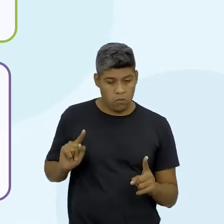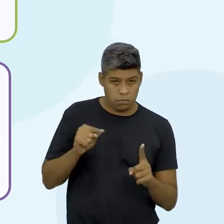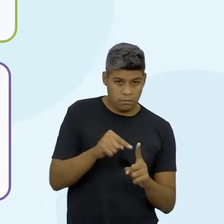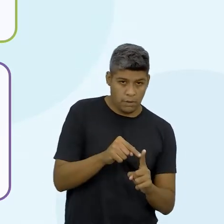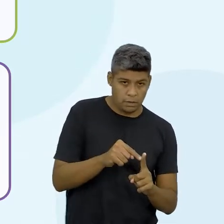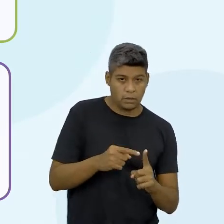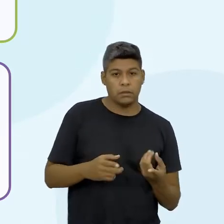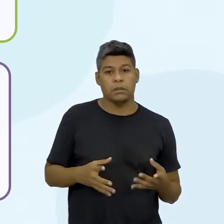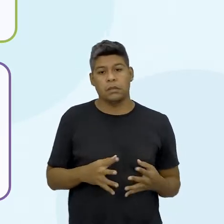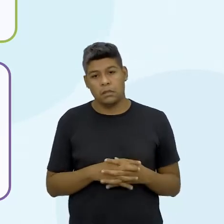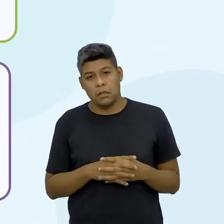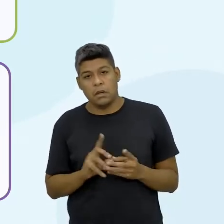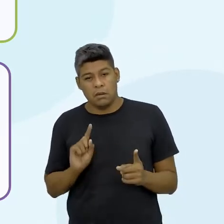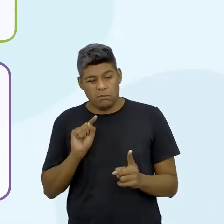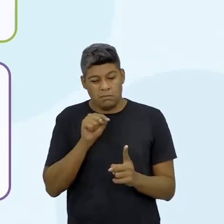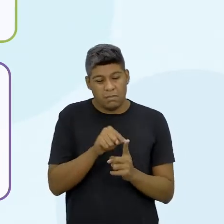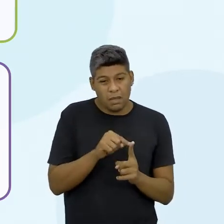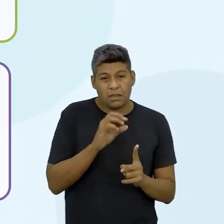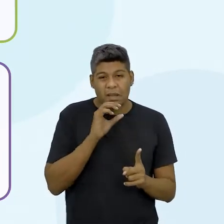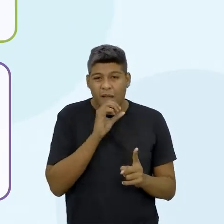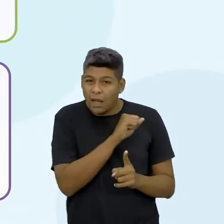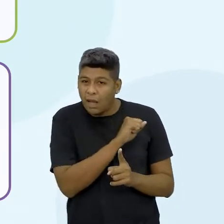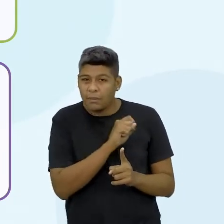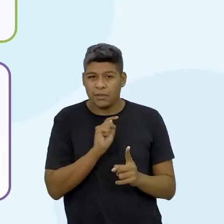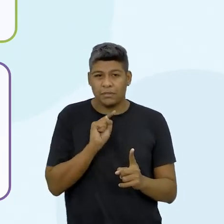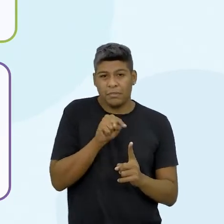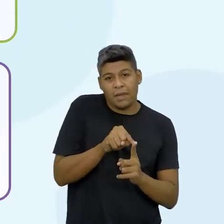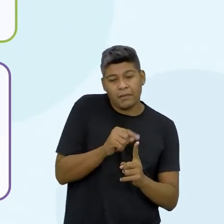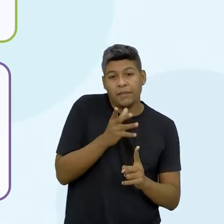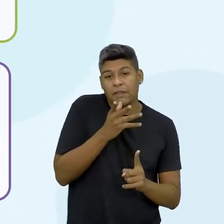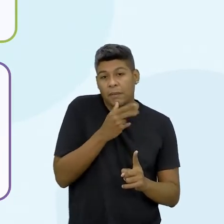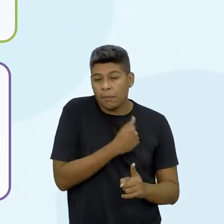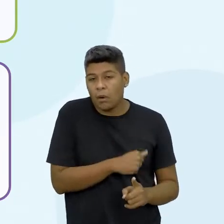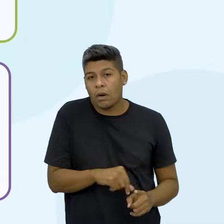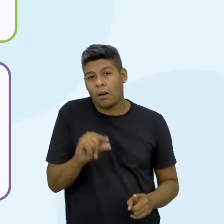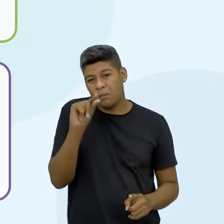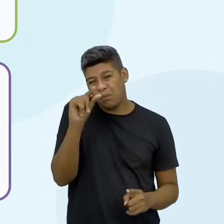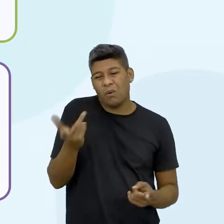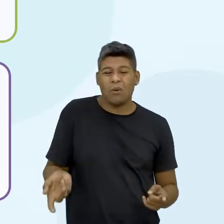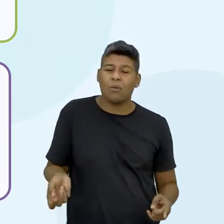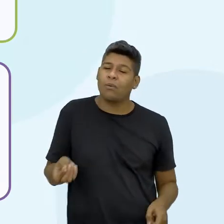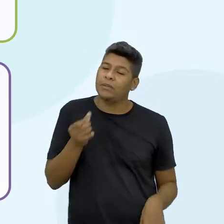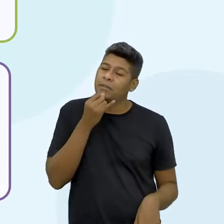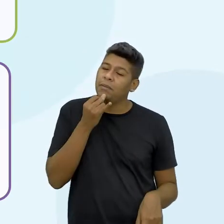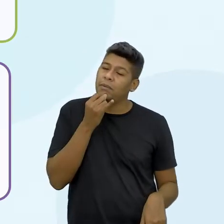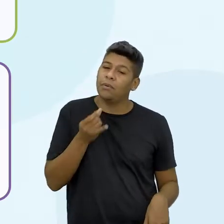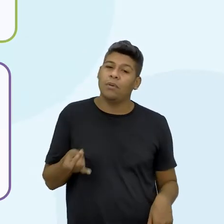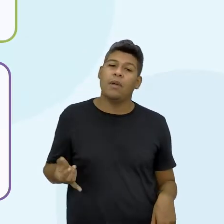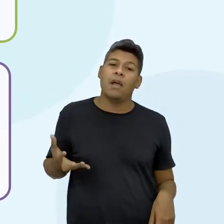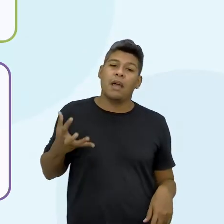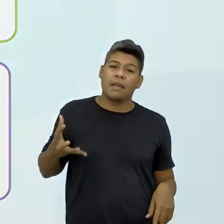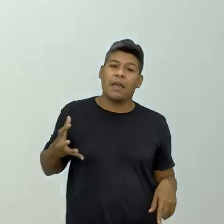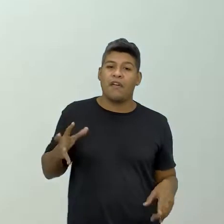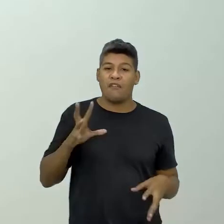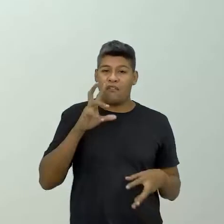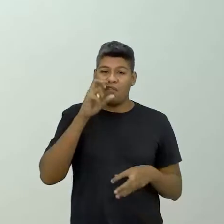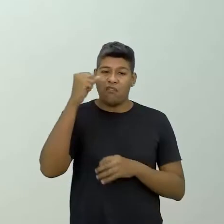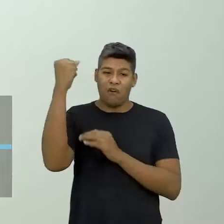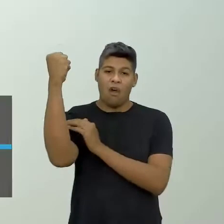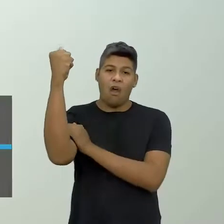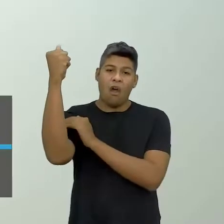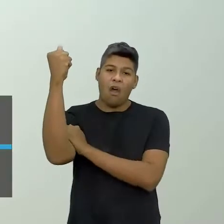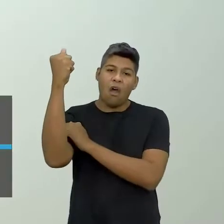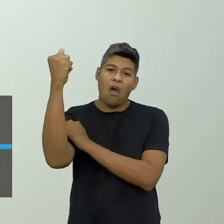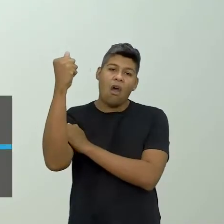se é curto prazo, se é longo prazo. Eu ainda dei o exemplo, né, ah, eu quero ficar saradão, eu quero ganhar